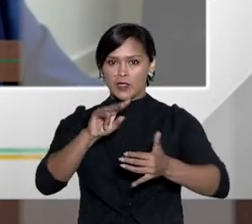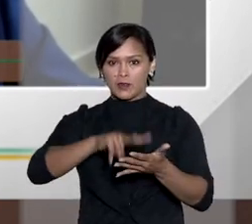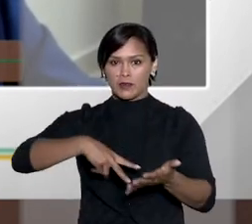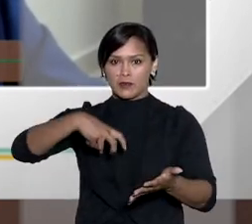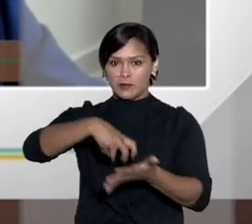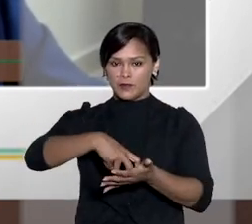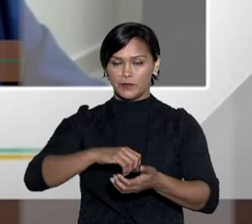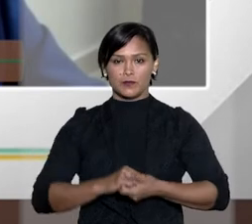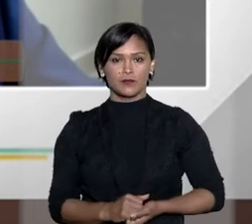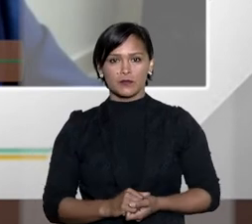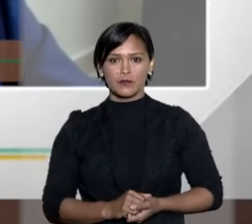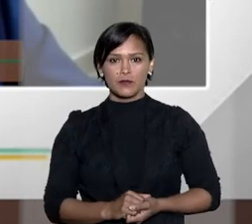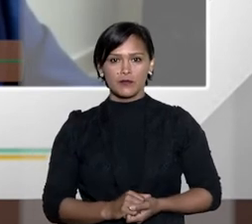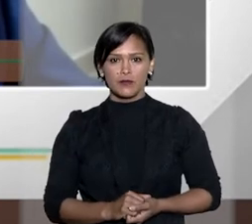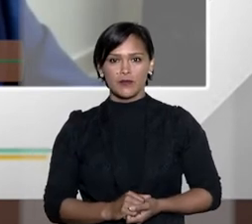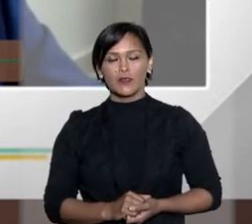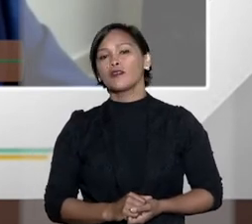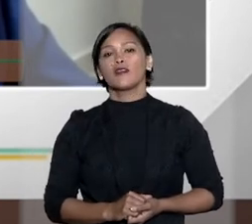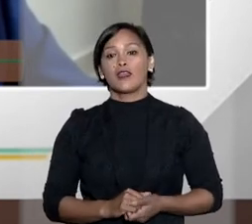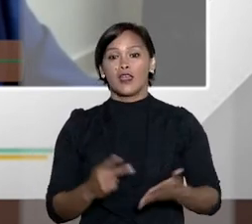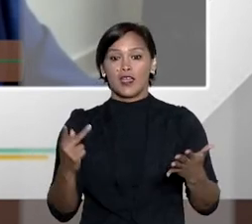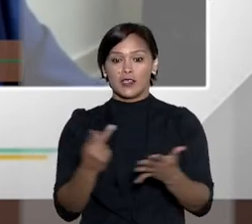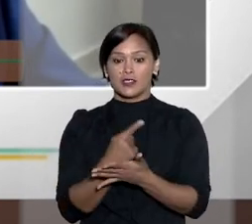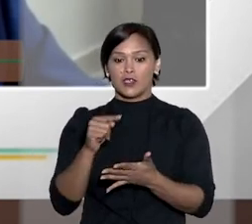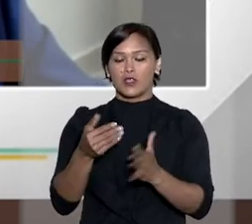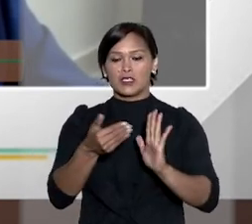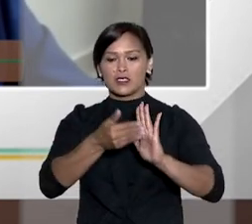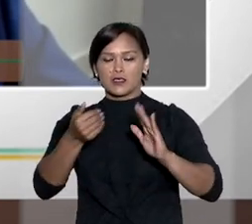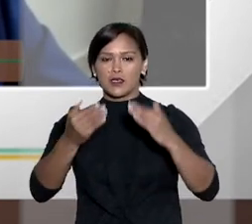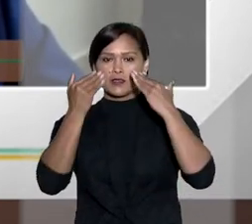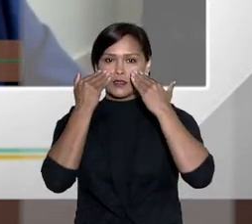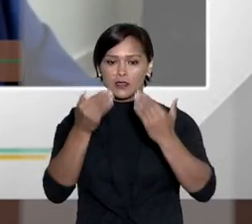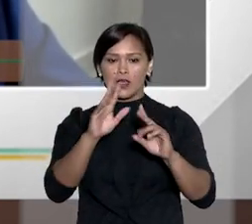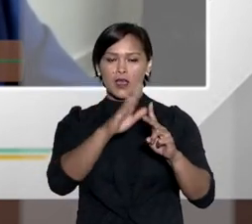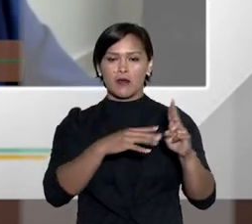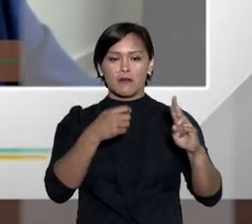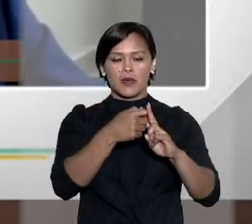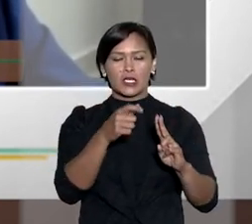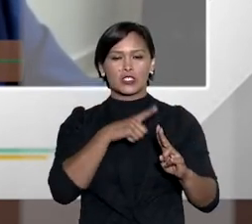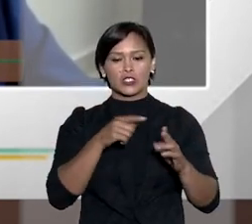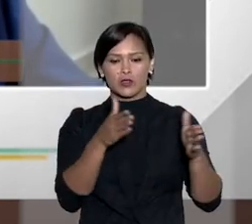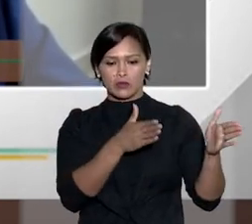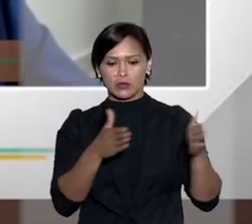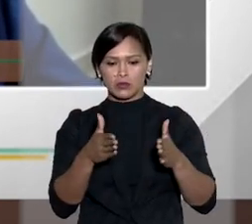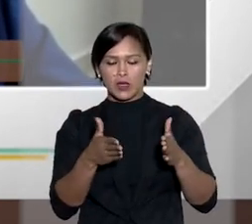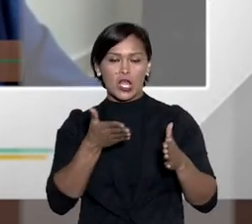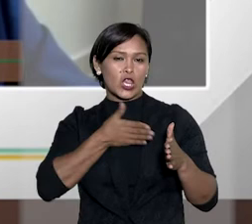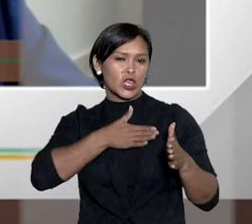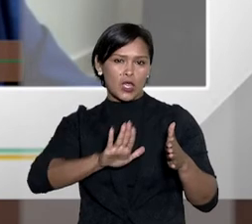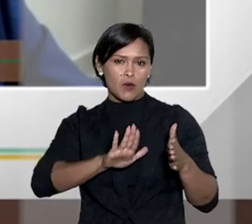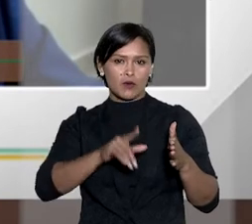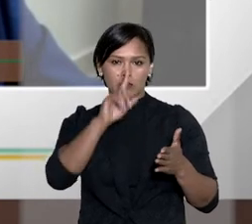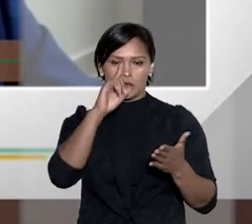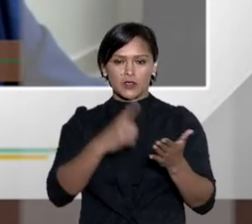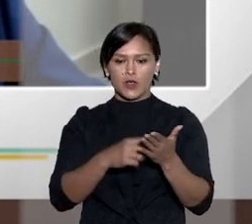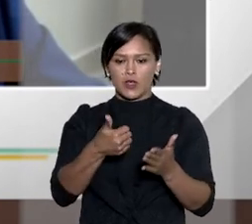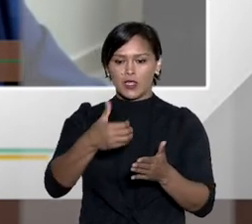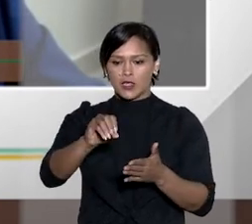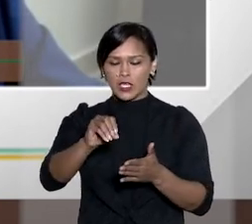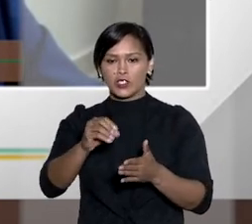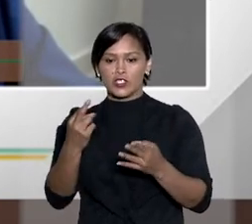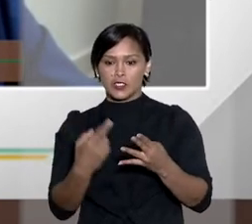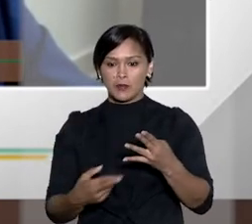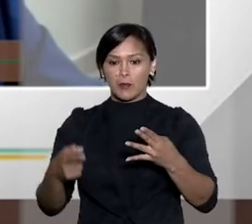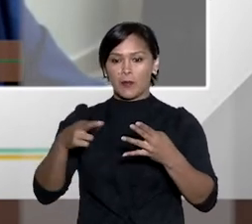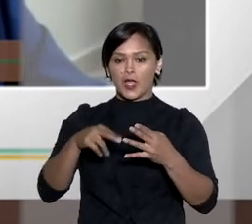designam uma data para a entrega da sentença é assim que funciona sair da sentença a parte tem